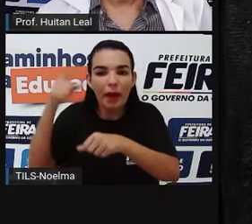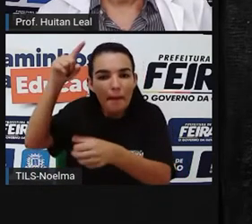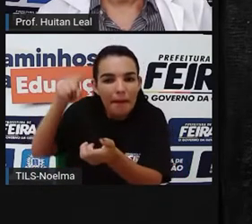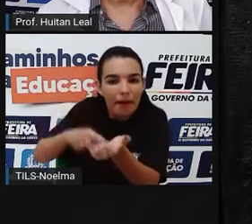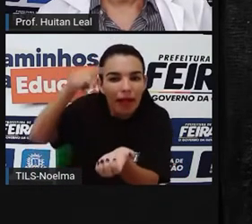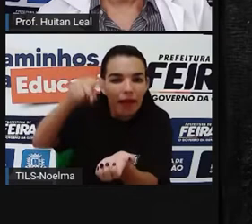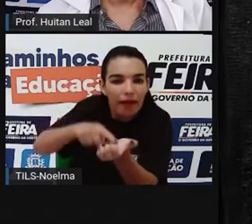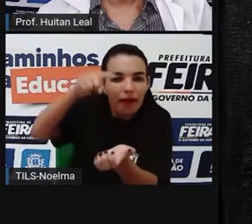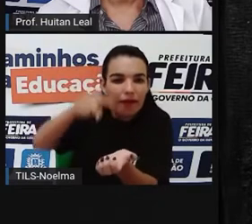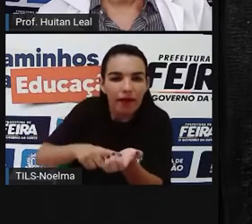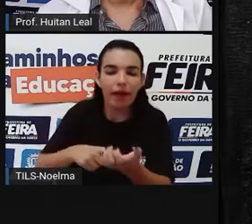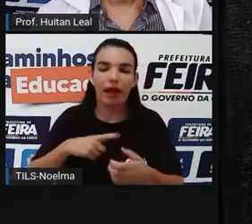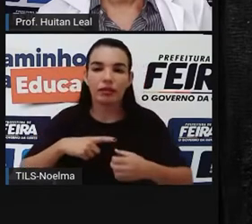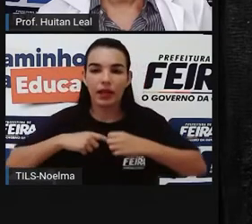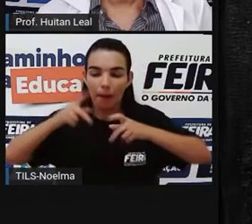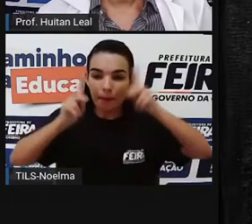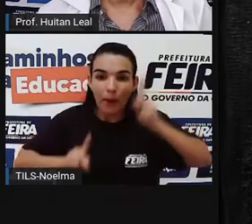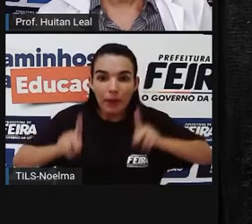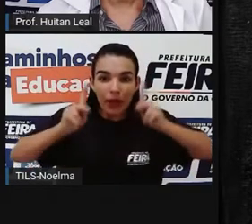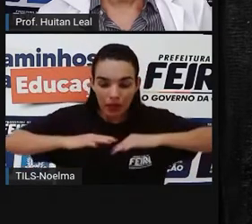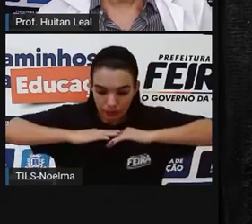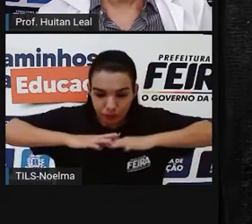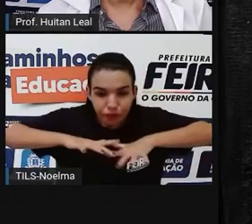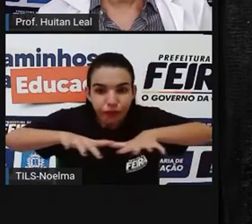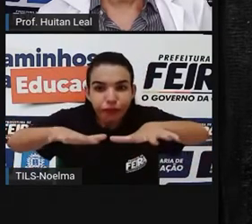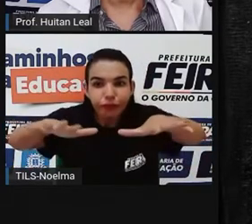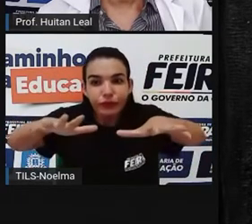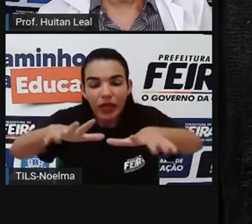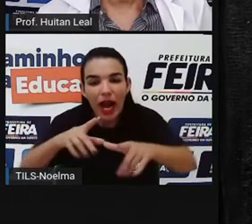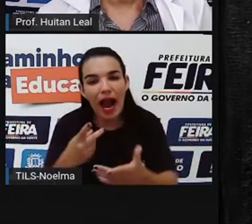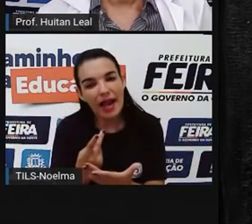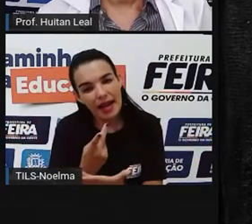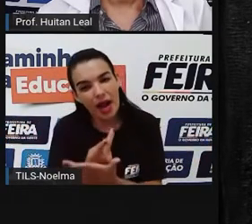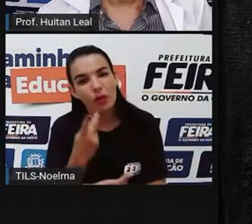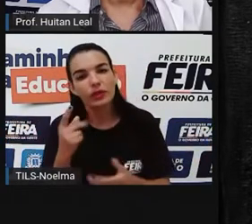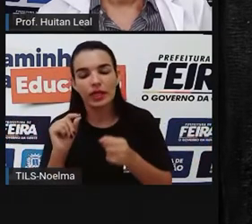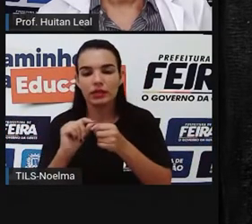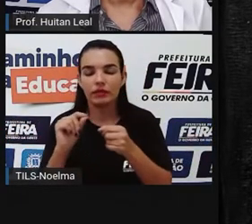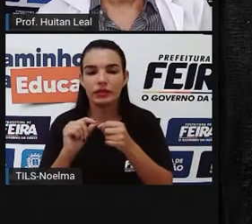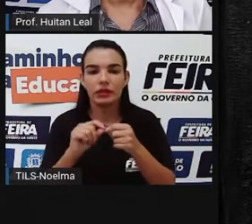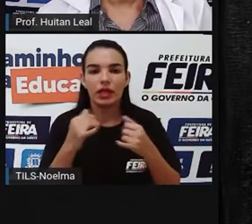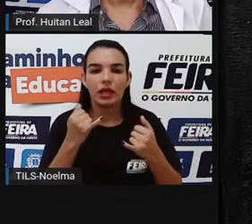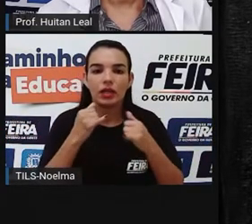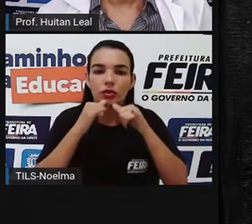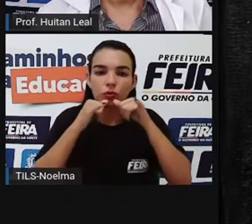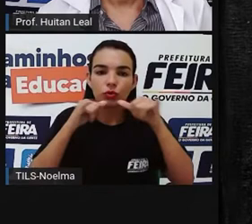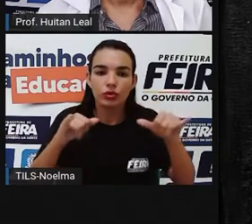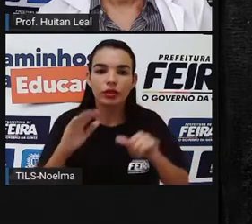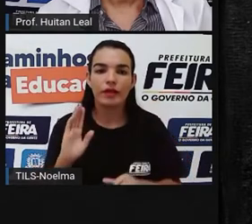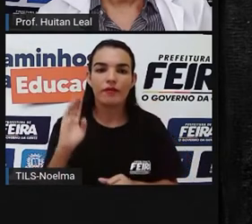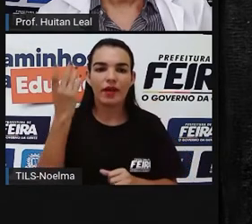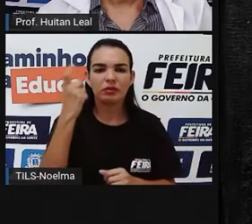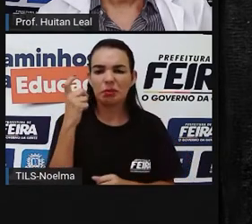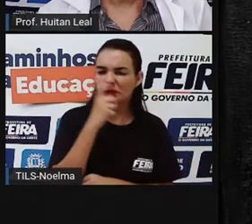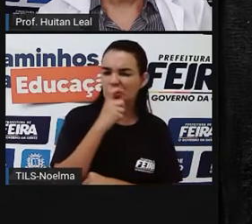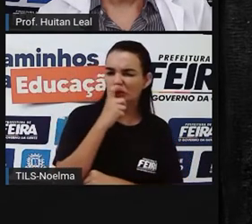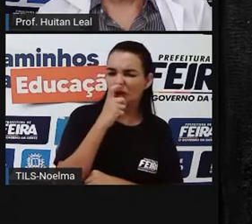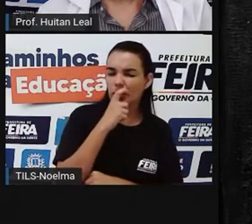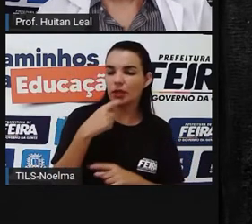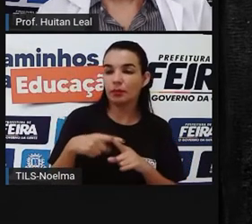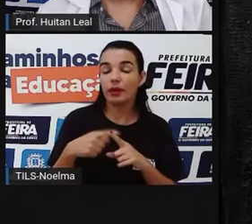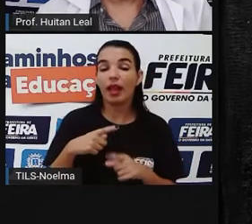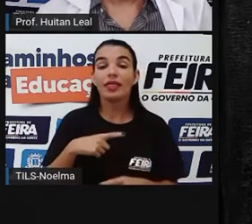ganhe popularidade, se faz notícias falsas, as pessoas acessam, né? Mesmo sem saber, e dão